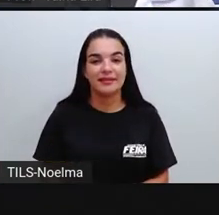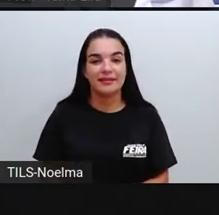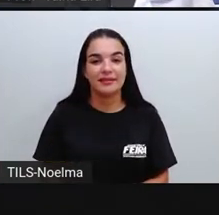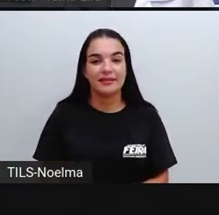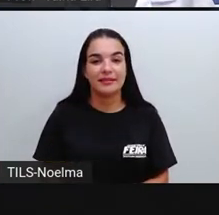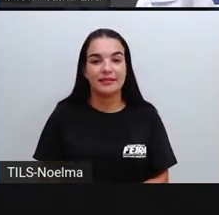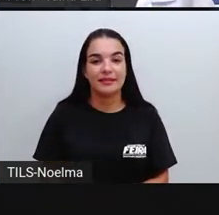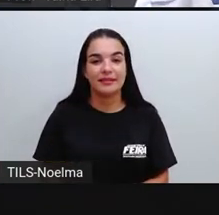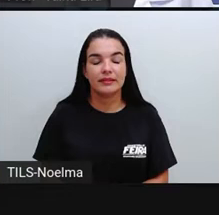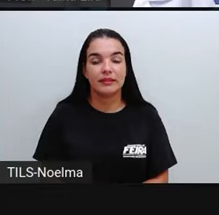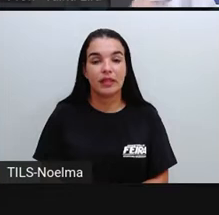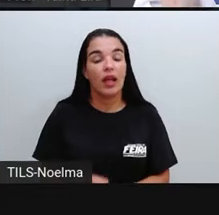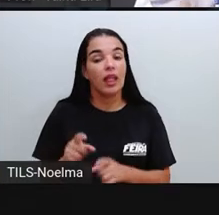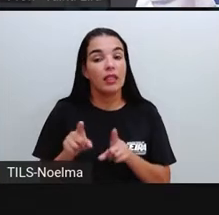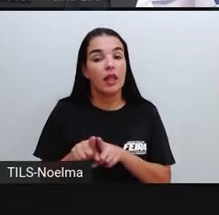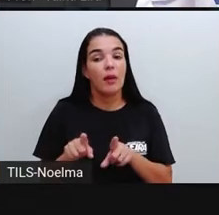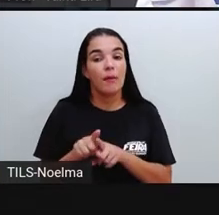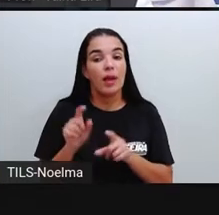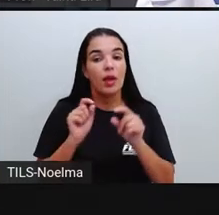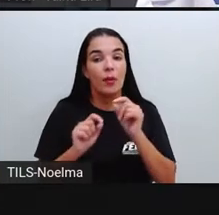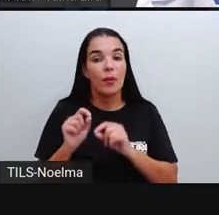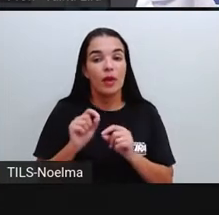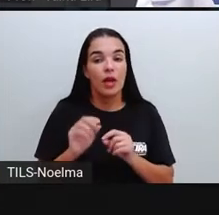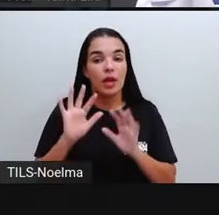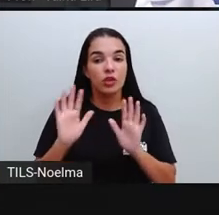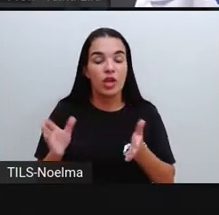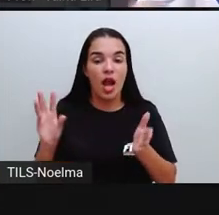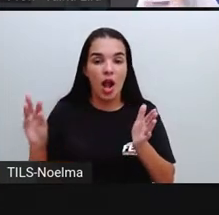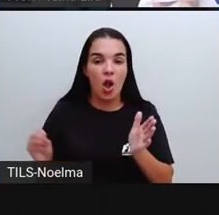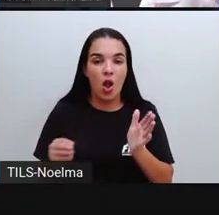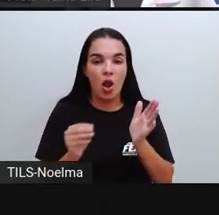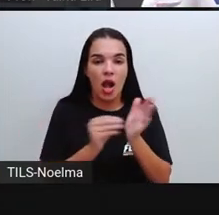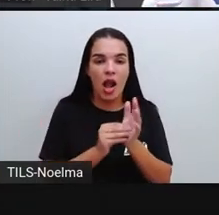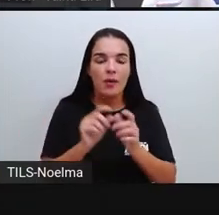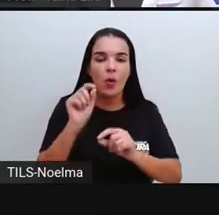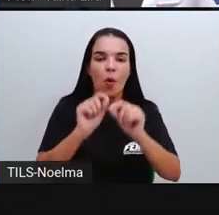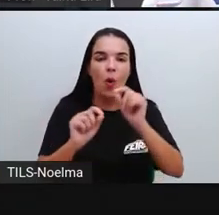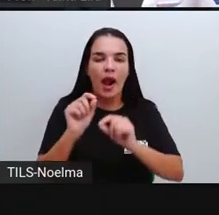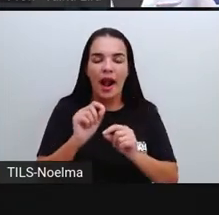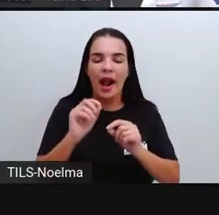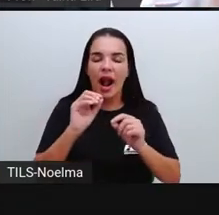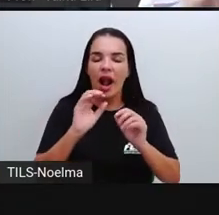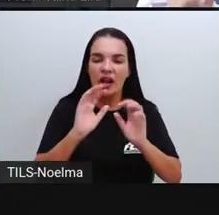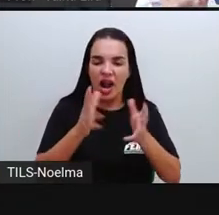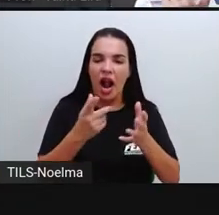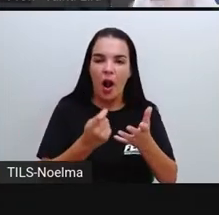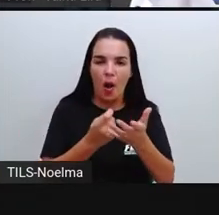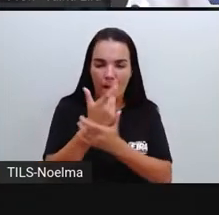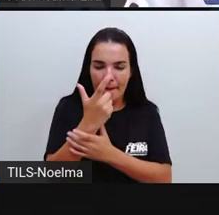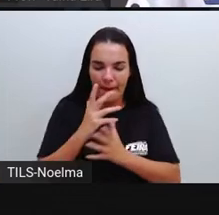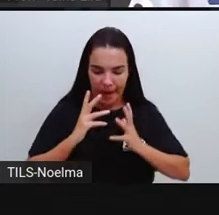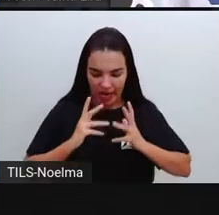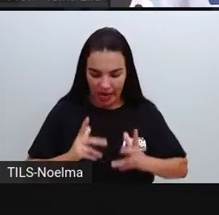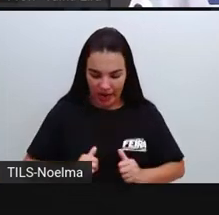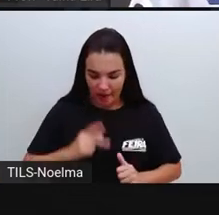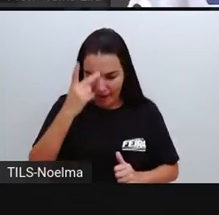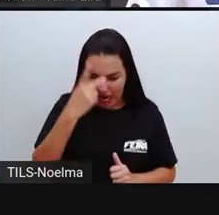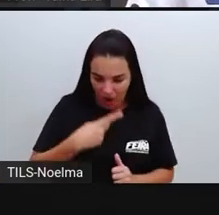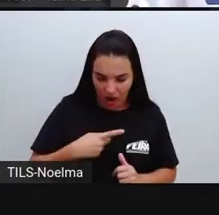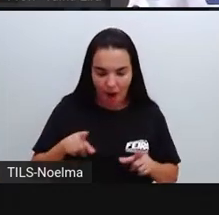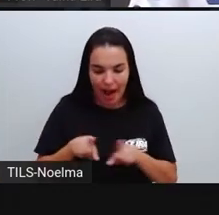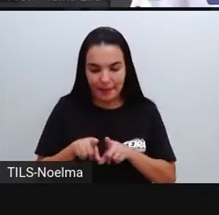Sem contar aí, né, que nós também já colocamos o que ela comprou ali de higiene pessoal e de limpeza,